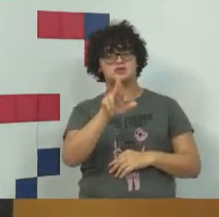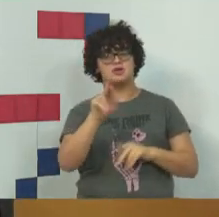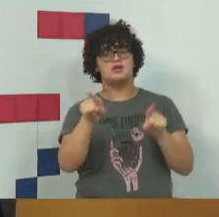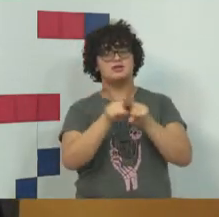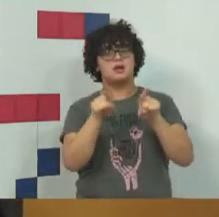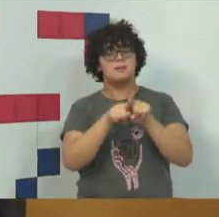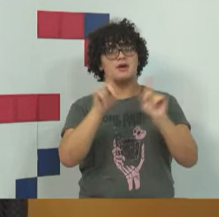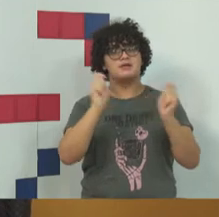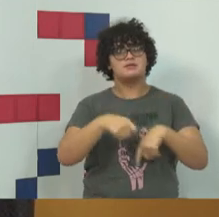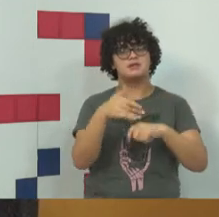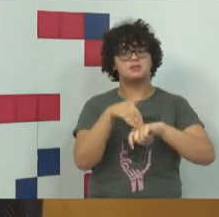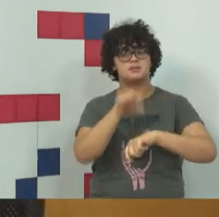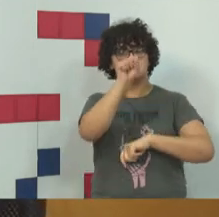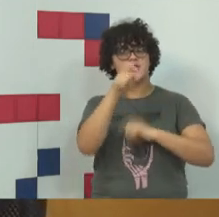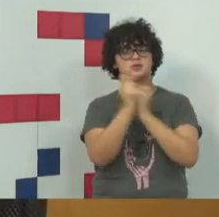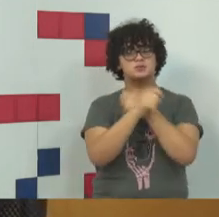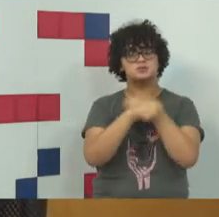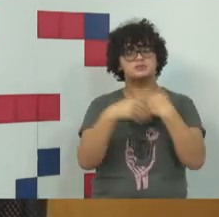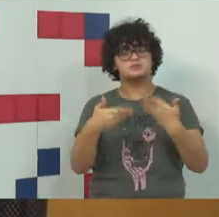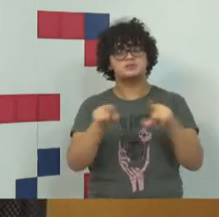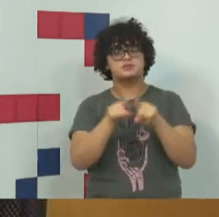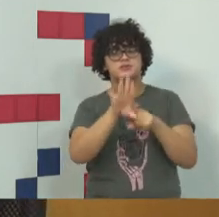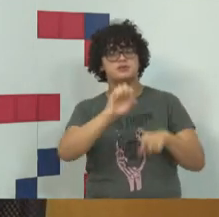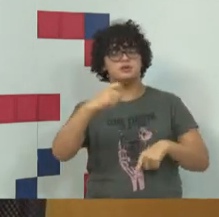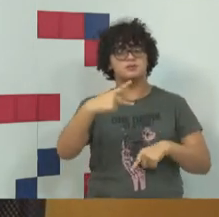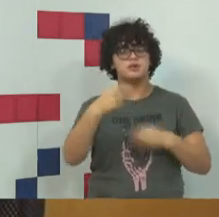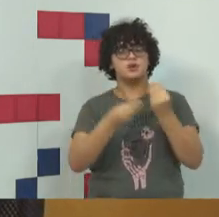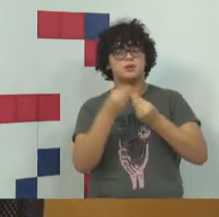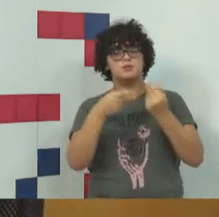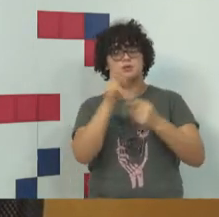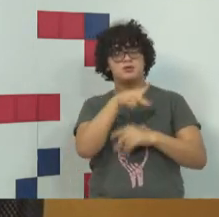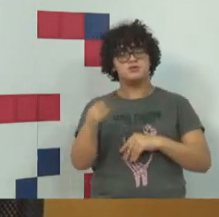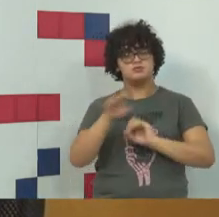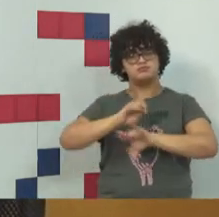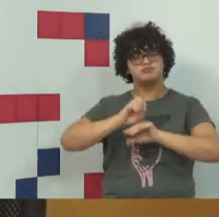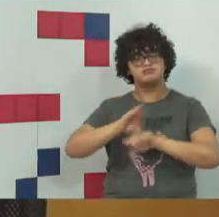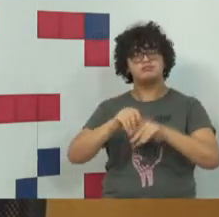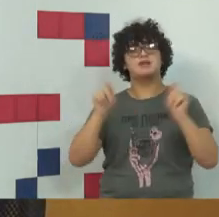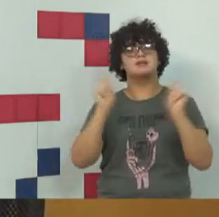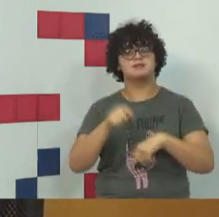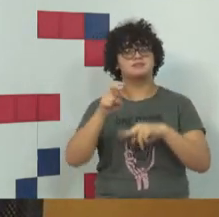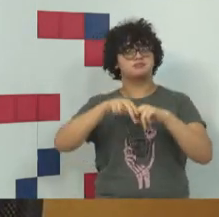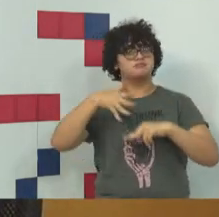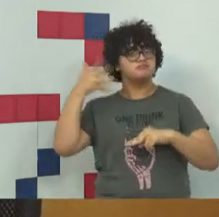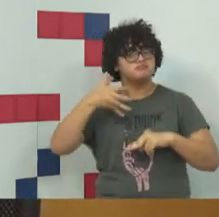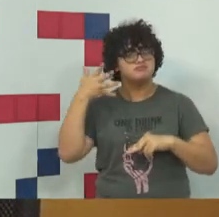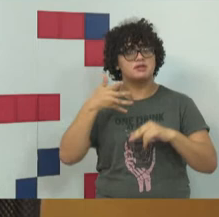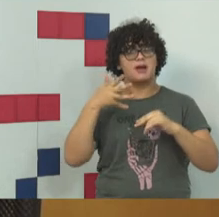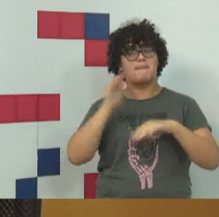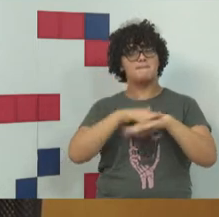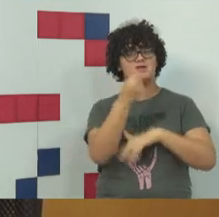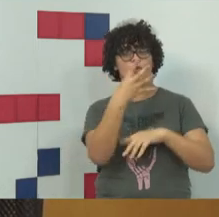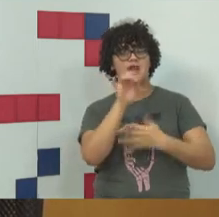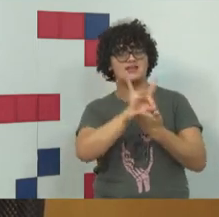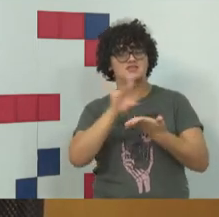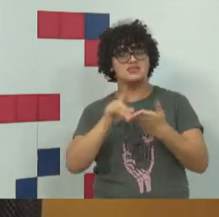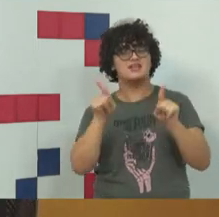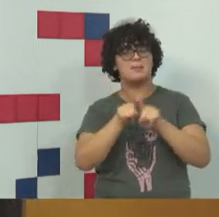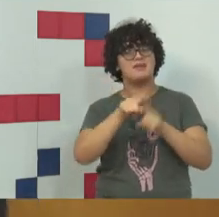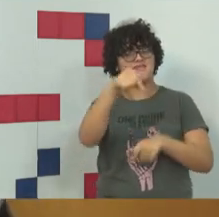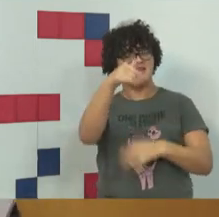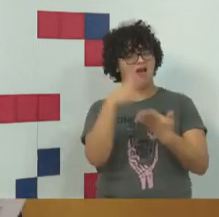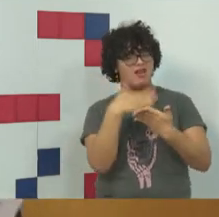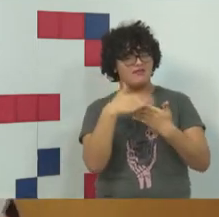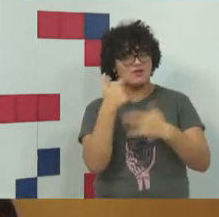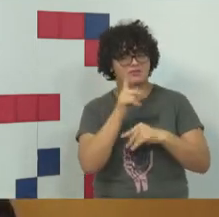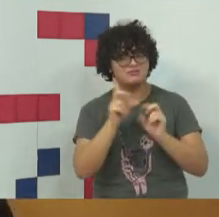doutor em Direito Penal pela USP, professor de graduação e pós-graduação, palestrante, autor de mais de 40 artigos e 7 livros